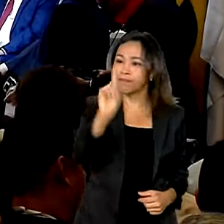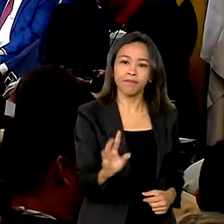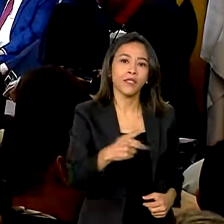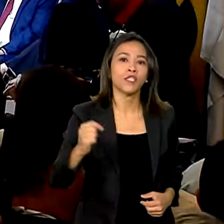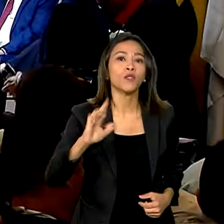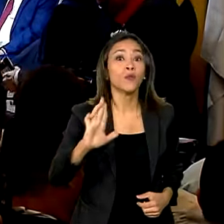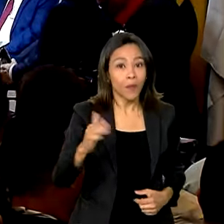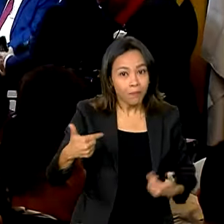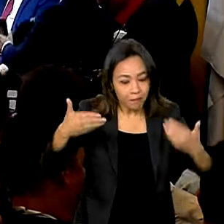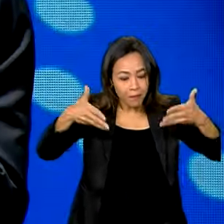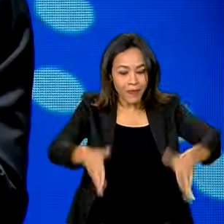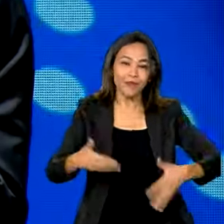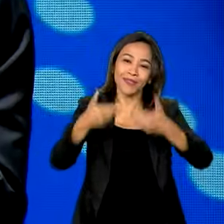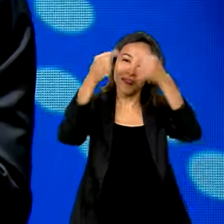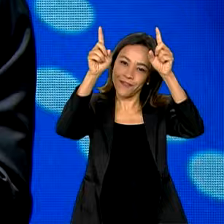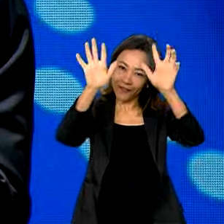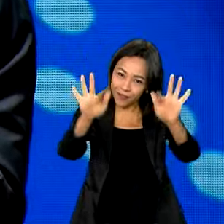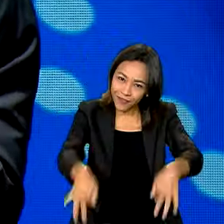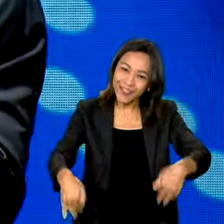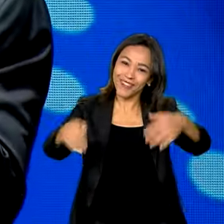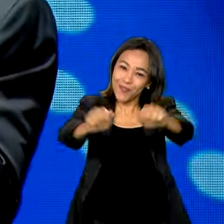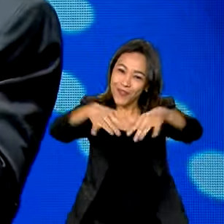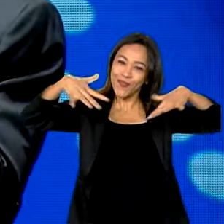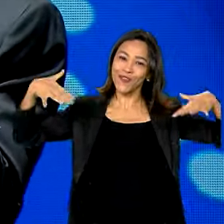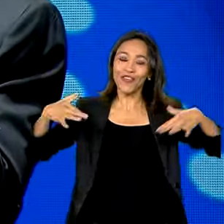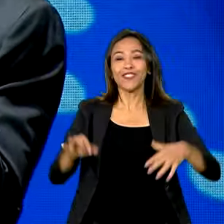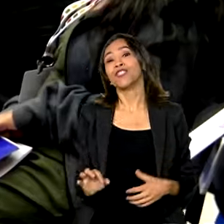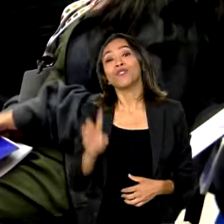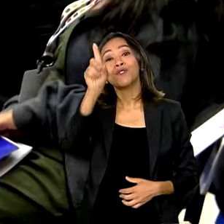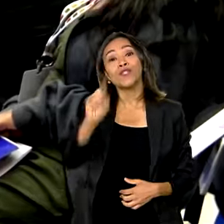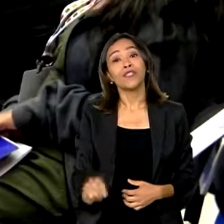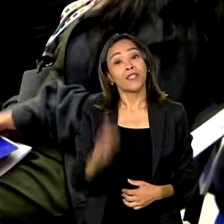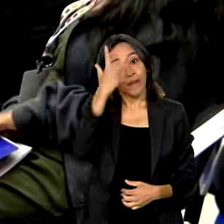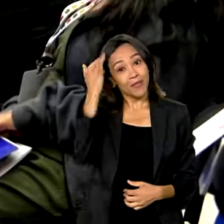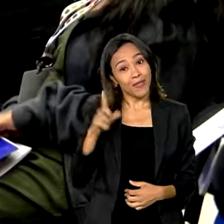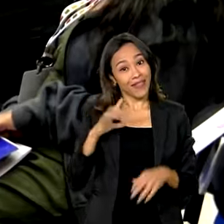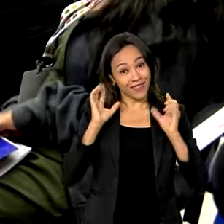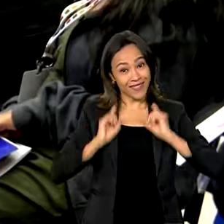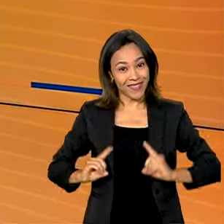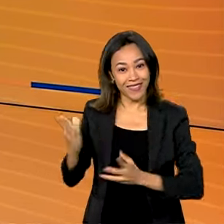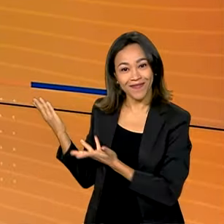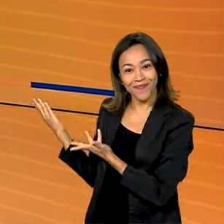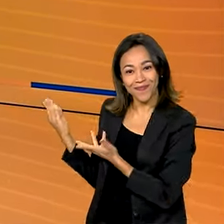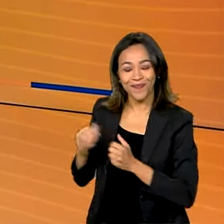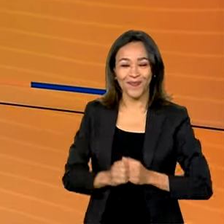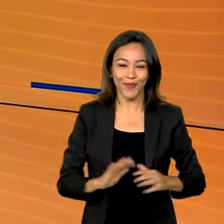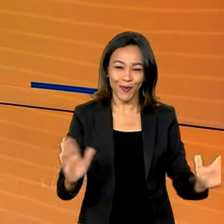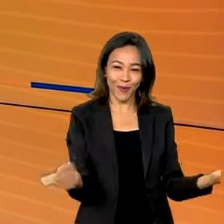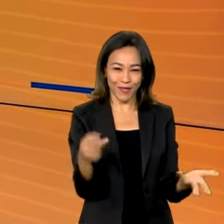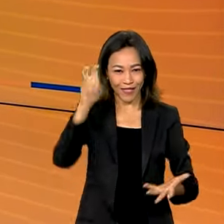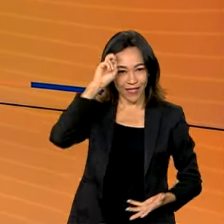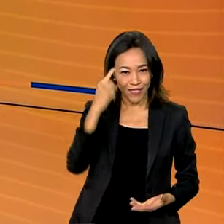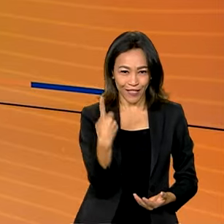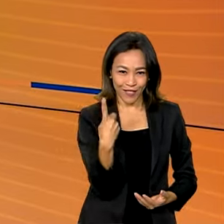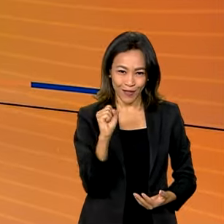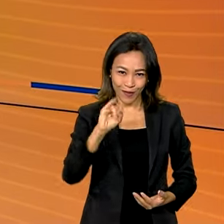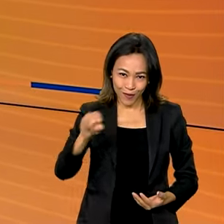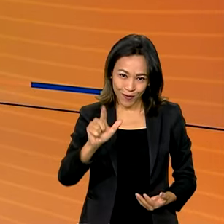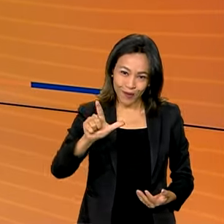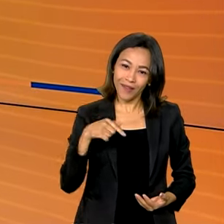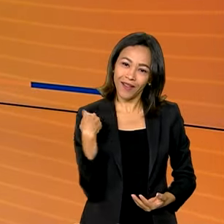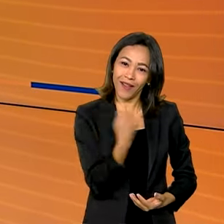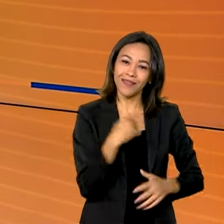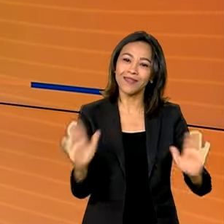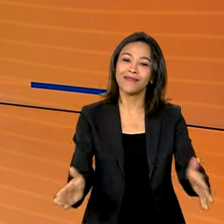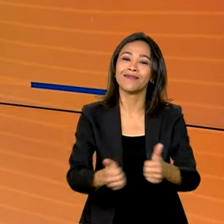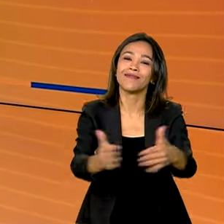participa do encerramento da Conferência Nacional dos Direitos da Pessoa com Deficiência. Quinta-feira, 18 de julho, o